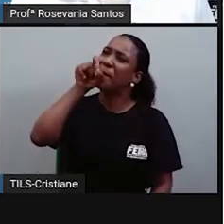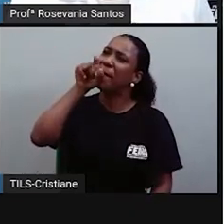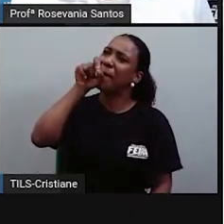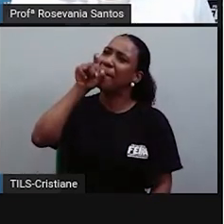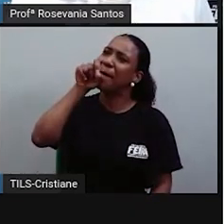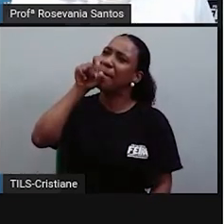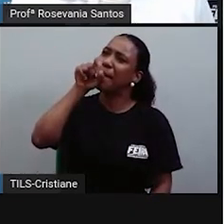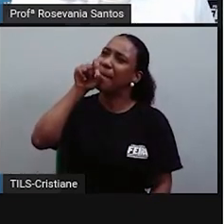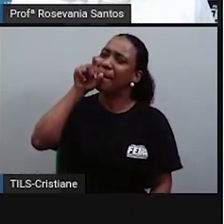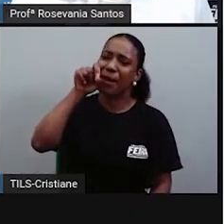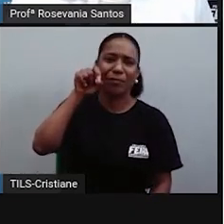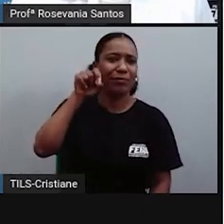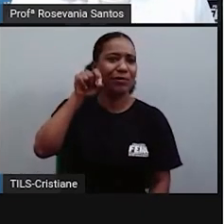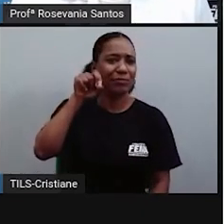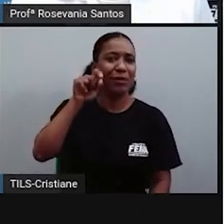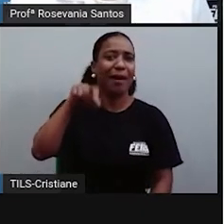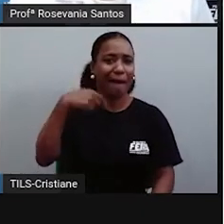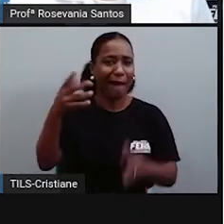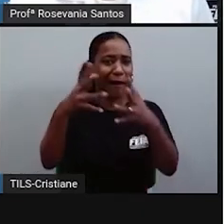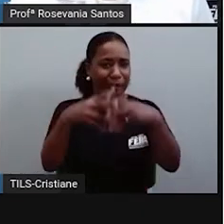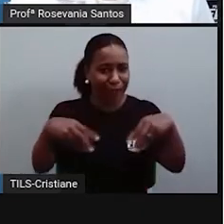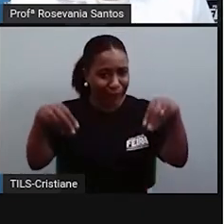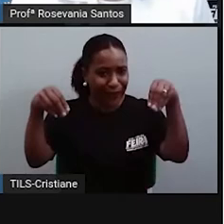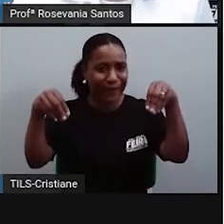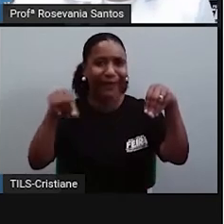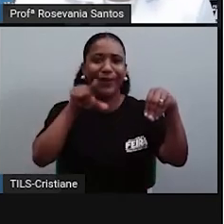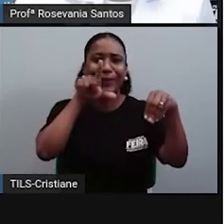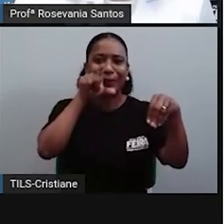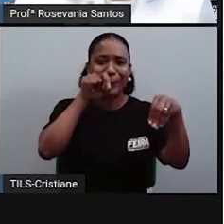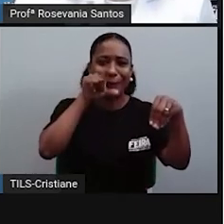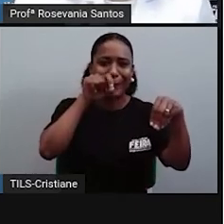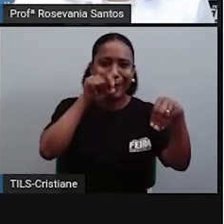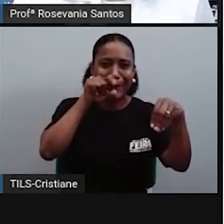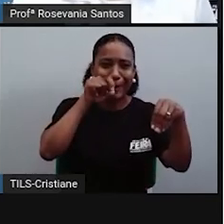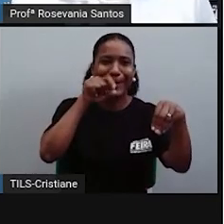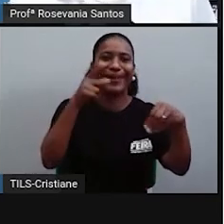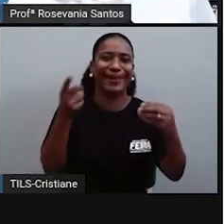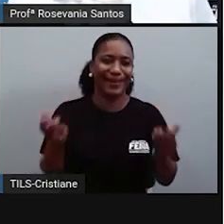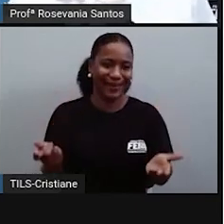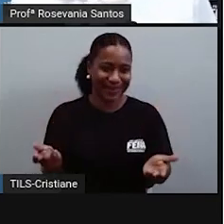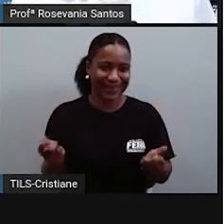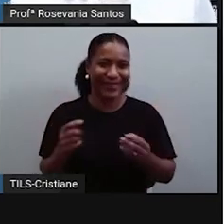chegada dele, de 1500, faltando o nome, em 1502, olha a quantidade de nomes que a já fez.